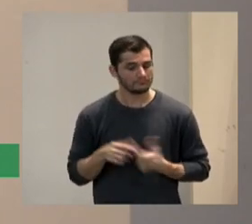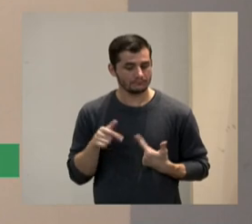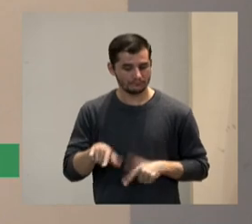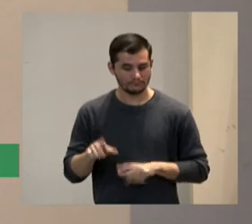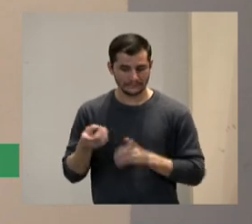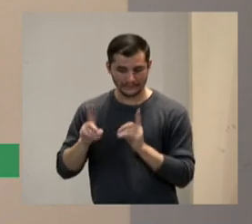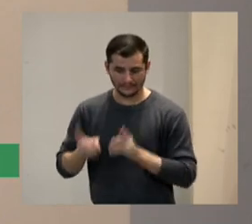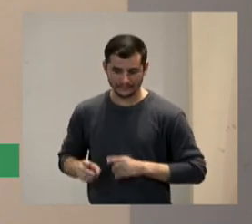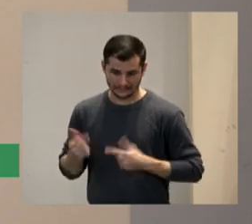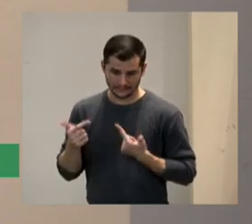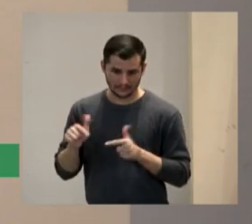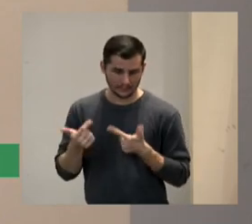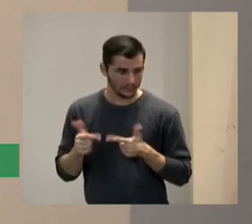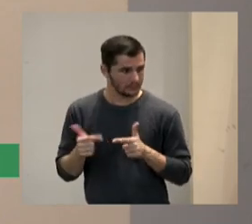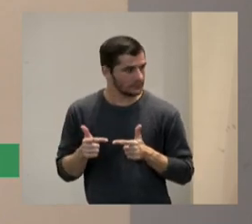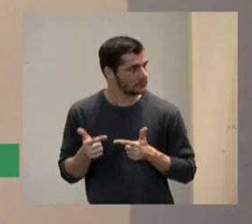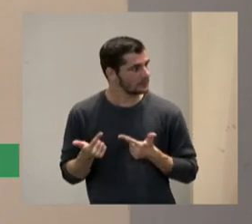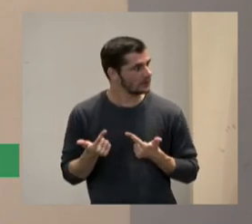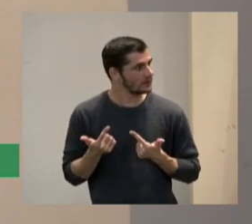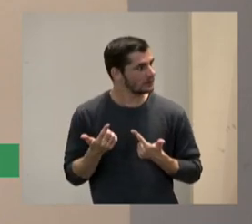deficiência assim